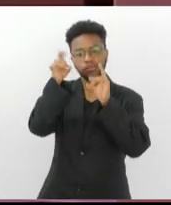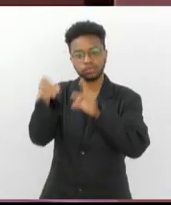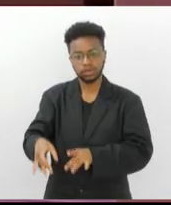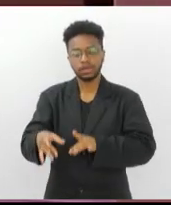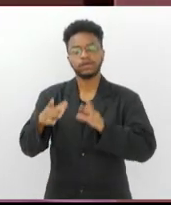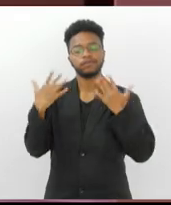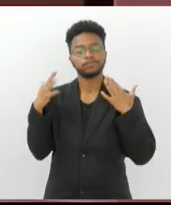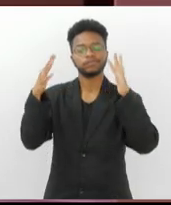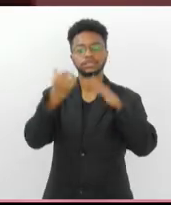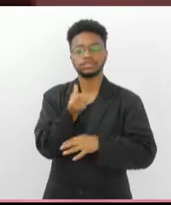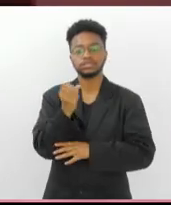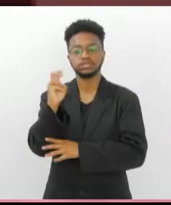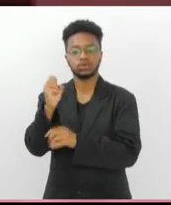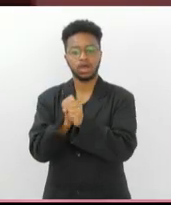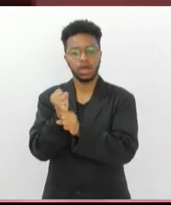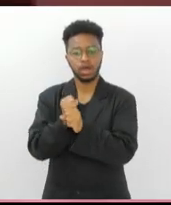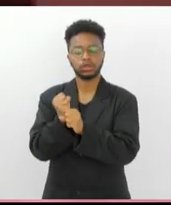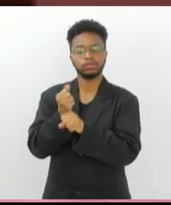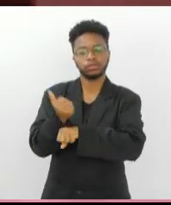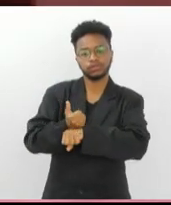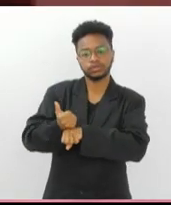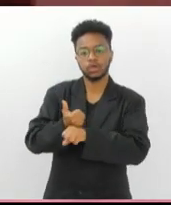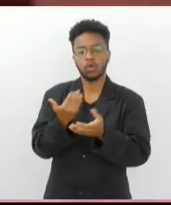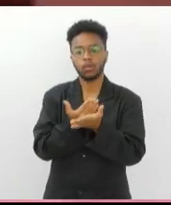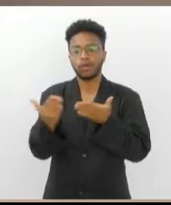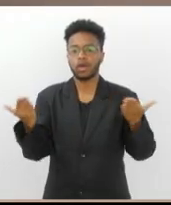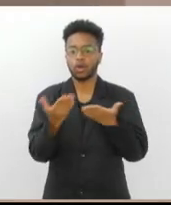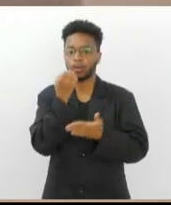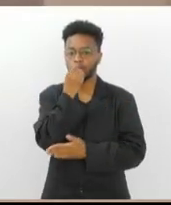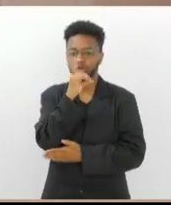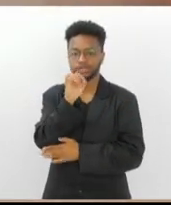anos de carreira. O Bom Dia Alerj começa agora.